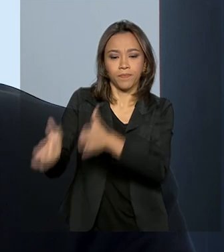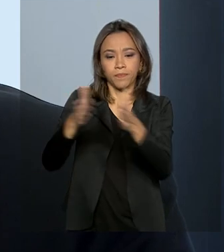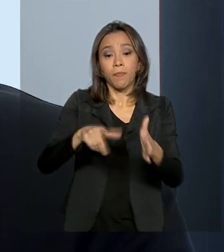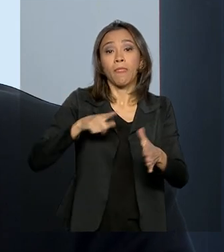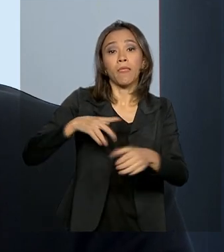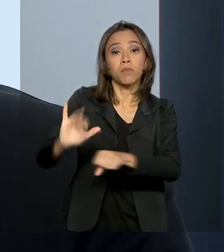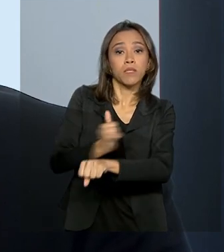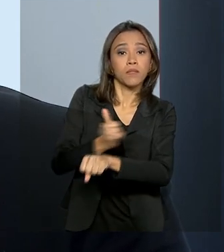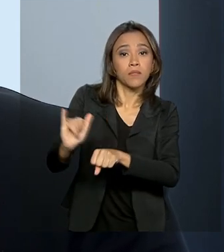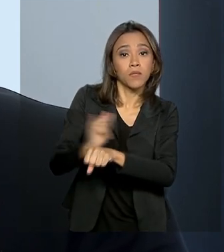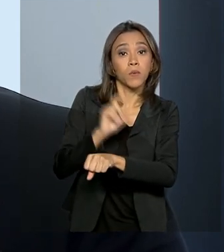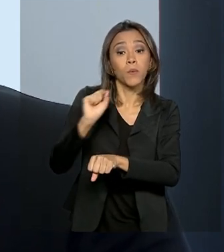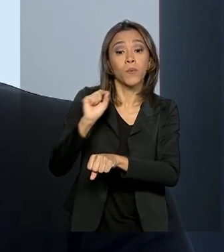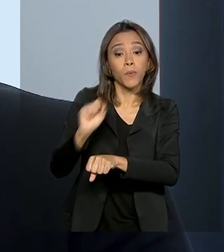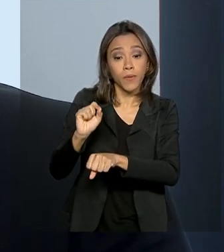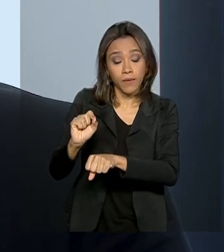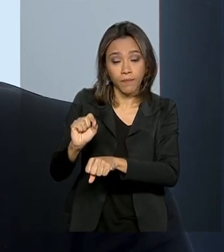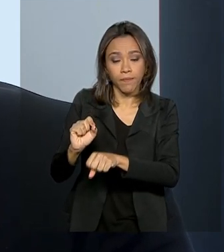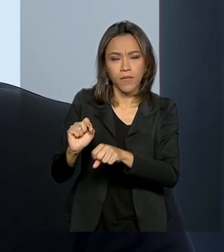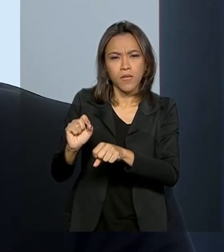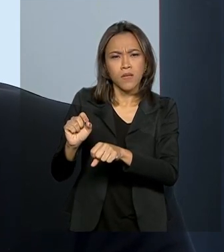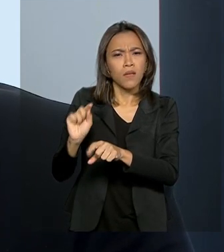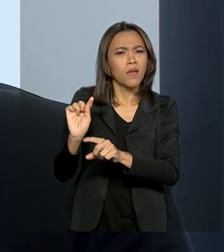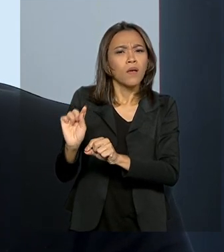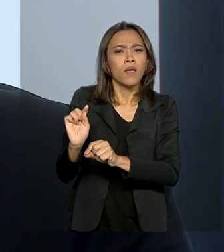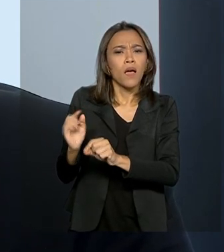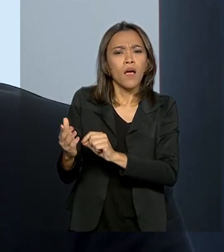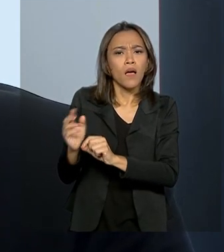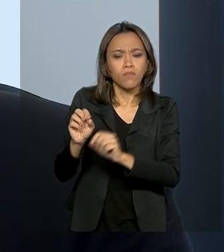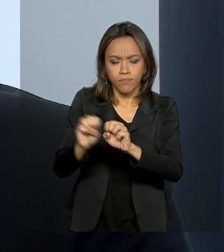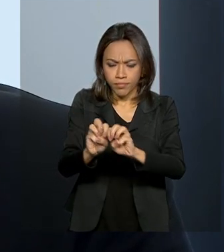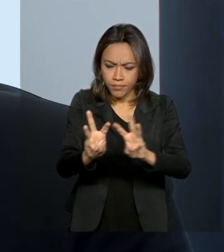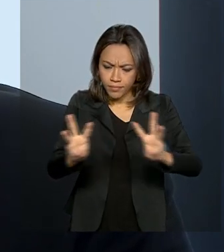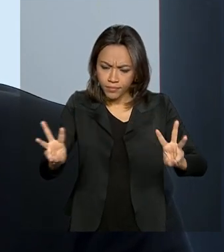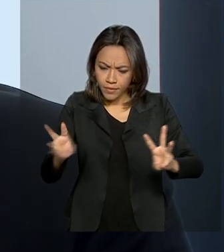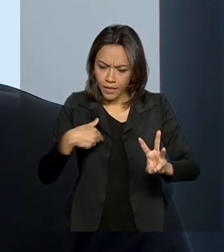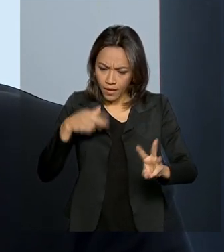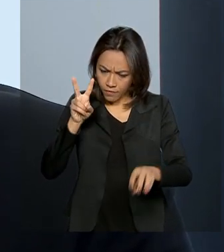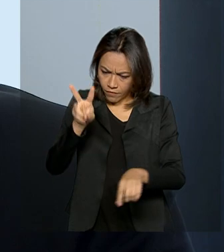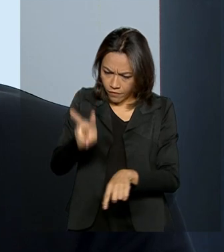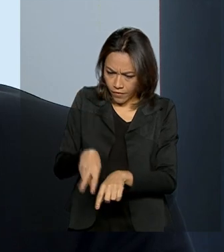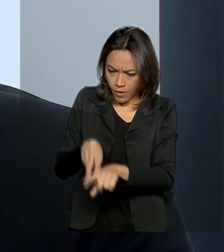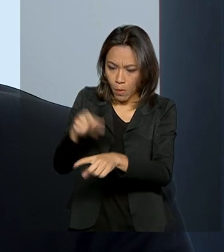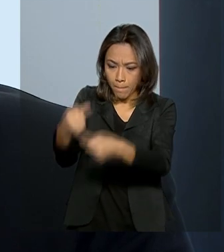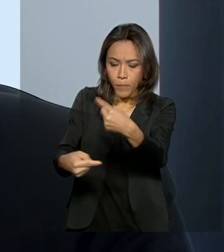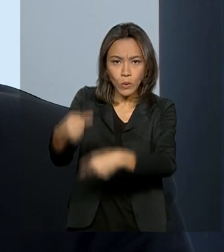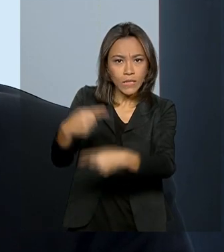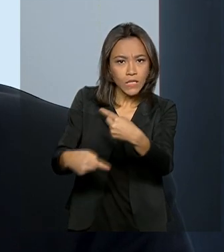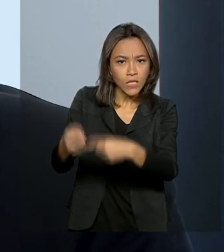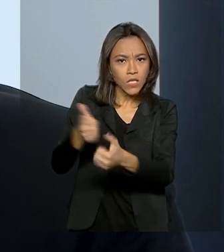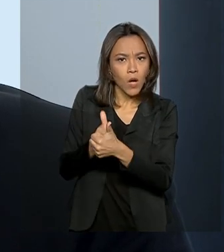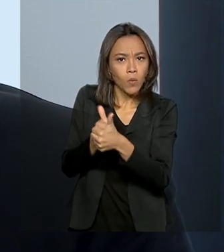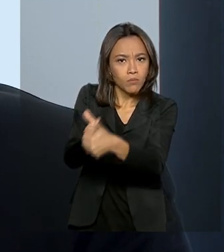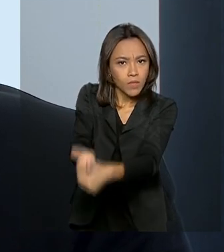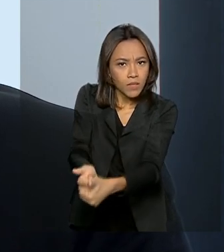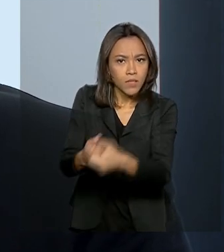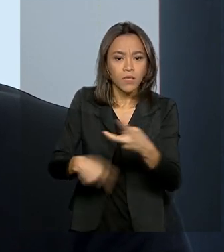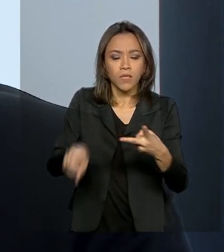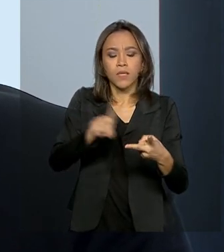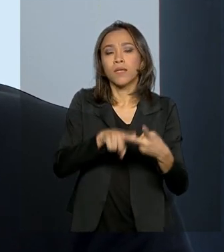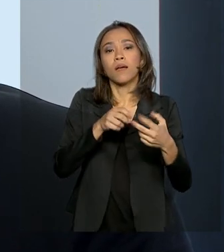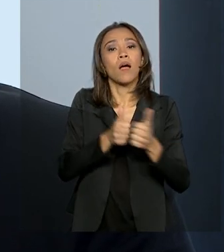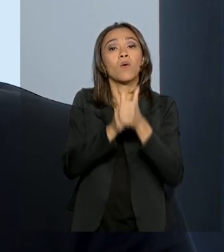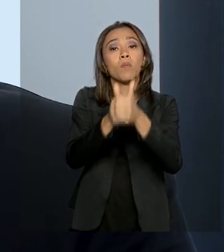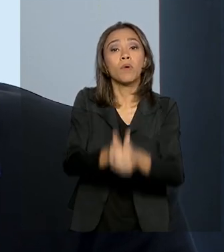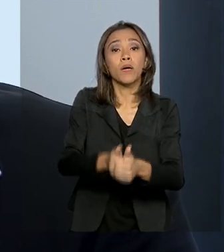exemplo, como a ferramenta de notificação, que permite quem acompanha uma política pública ou acompanha as licitações e